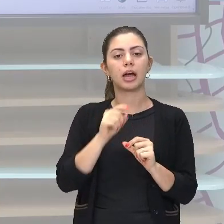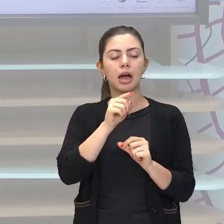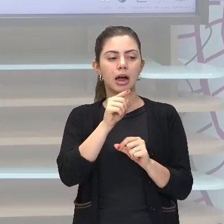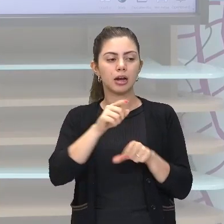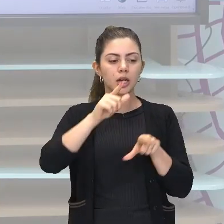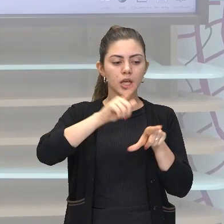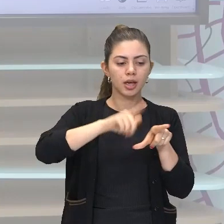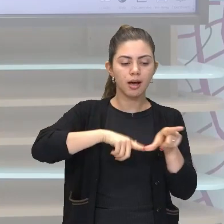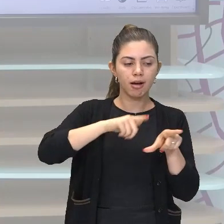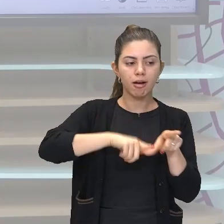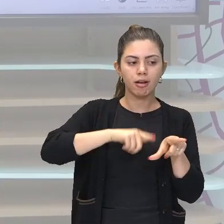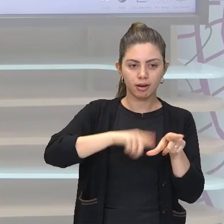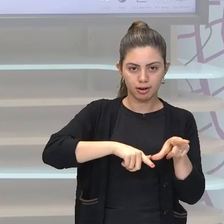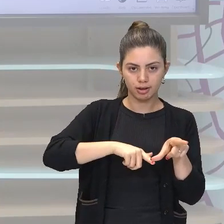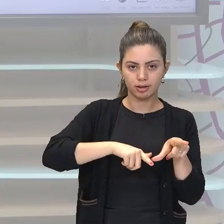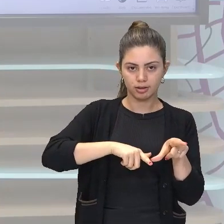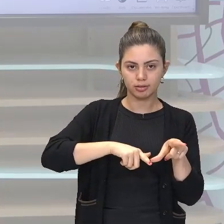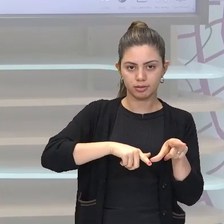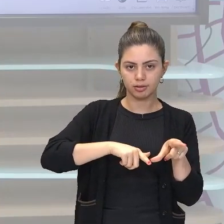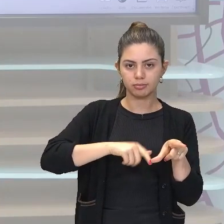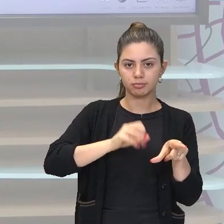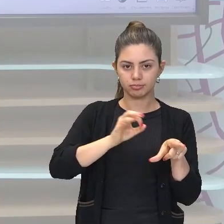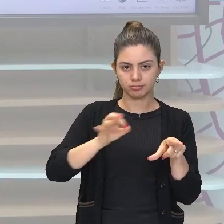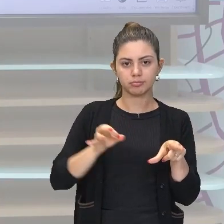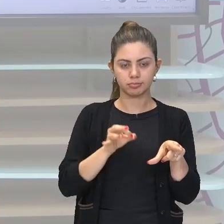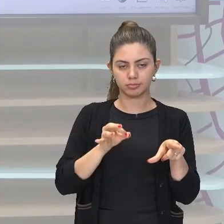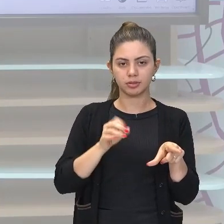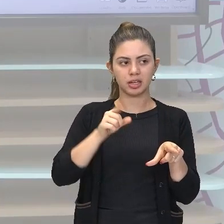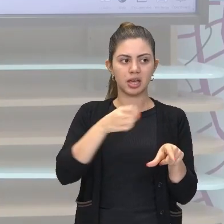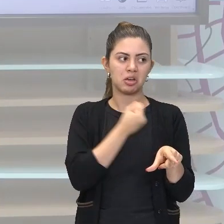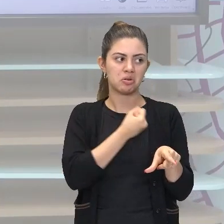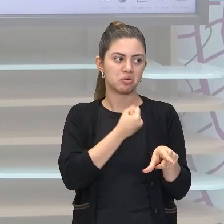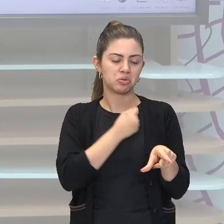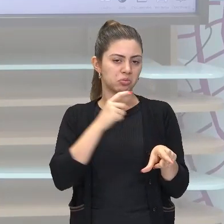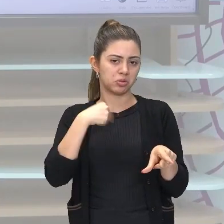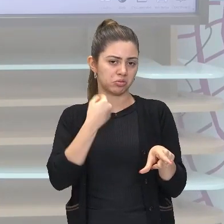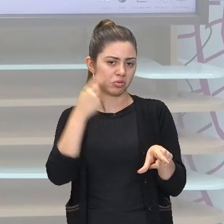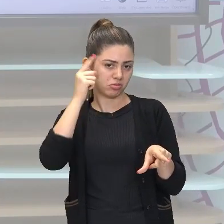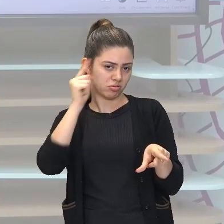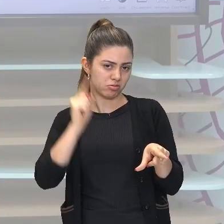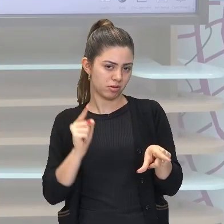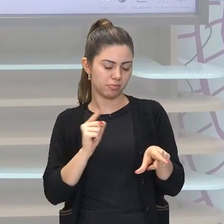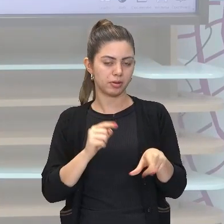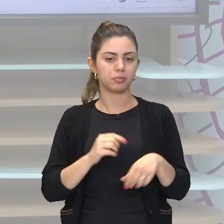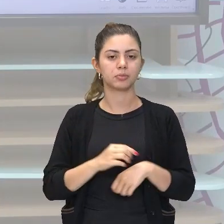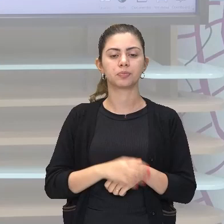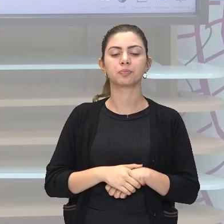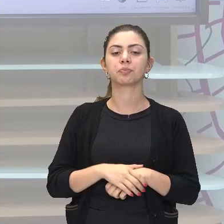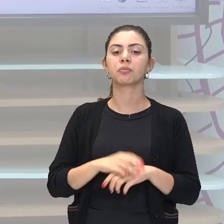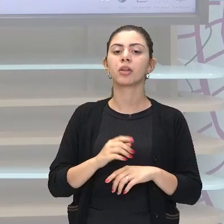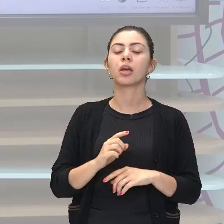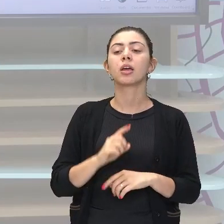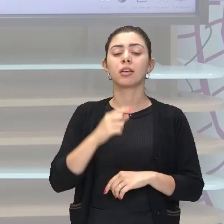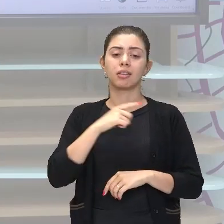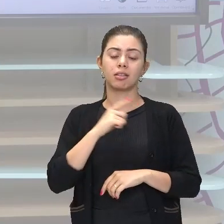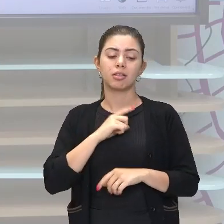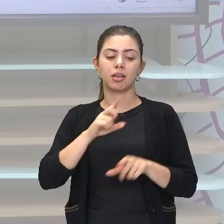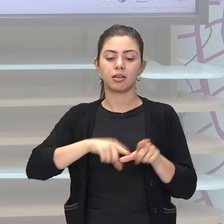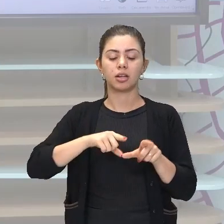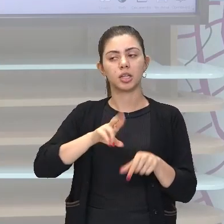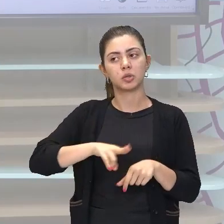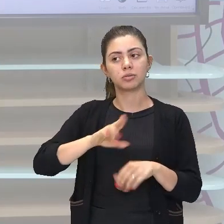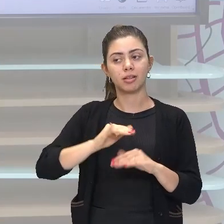variável, ela é uma letra, qualquer do nosso alfabeto, porém, as mais usadas é x e